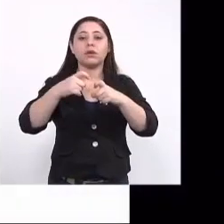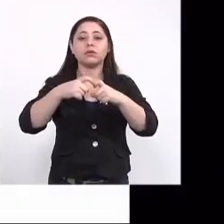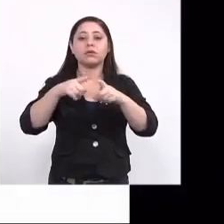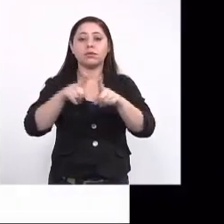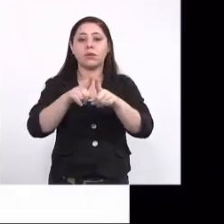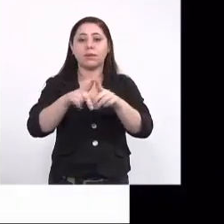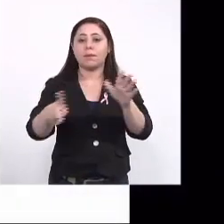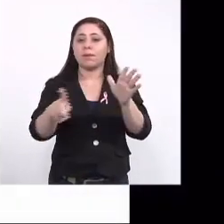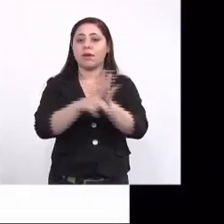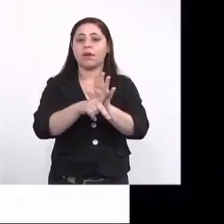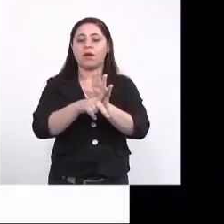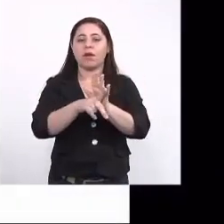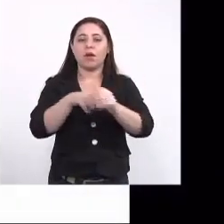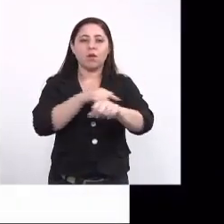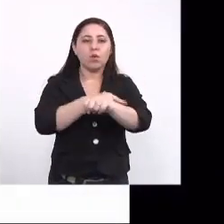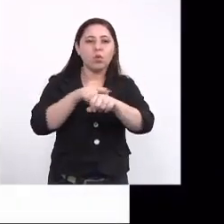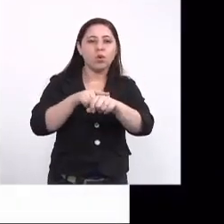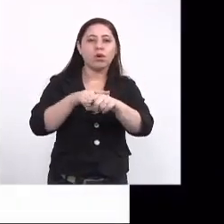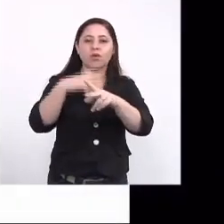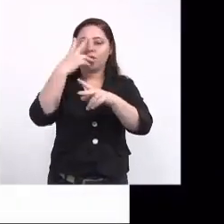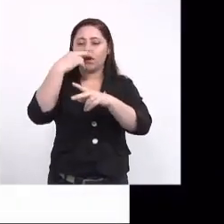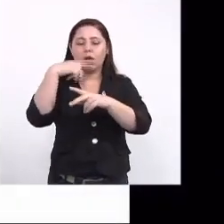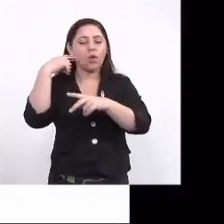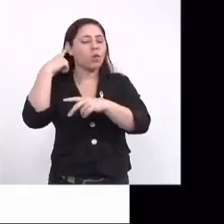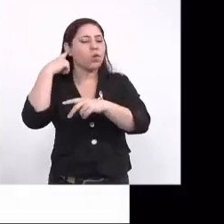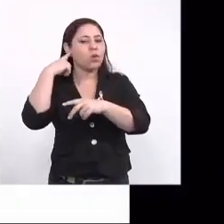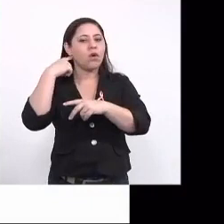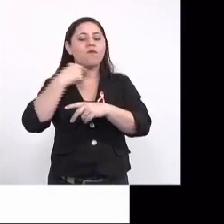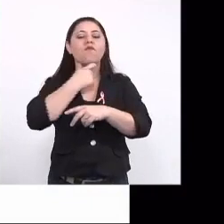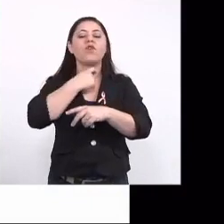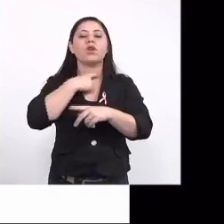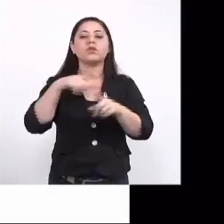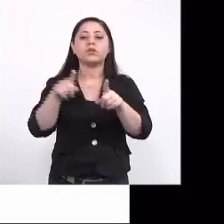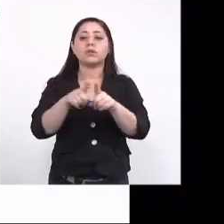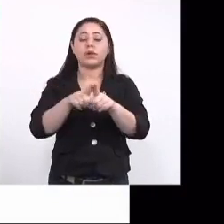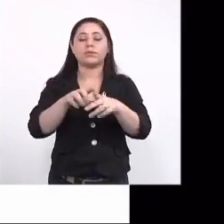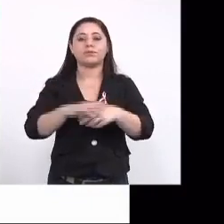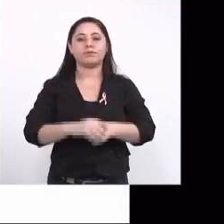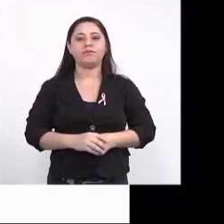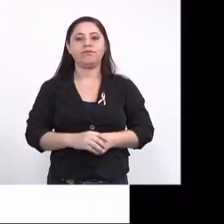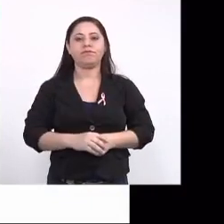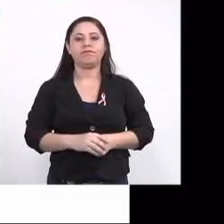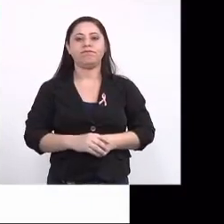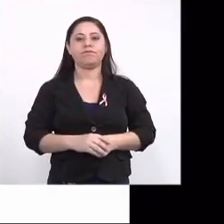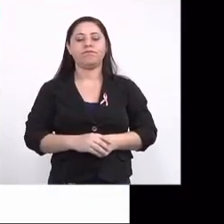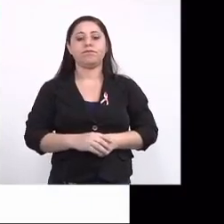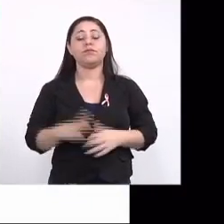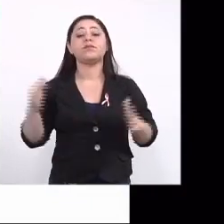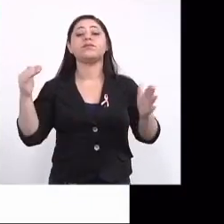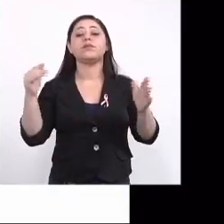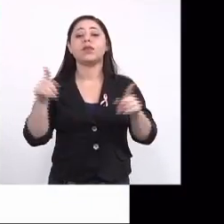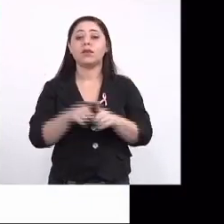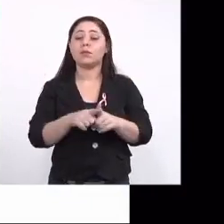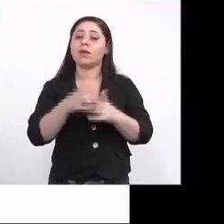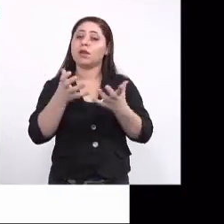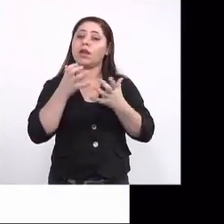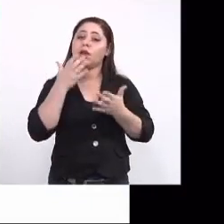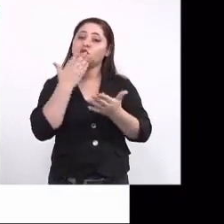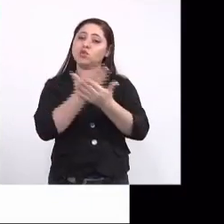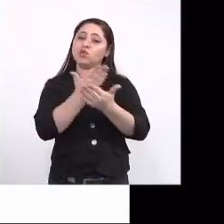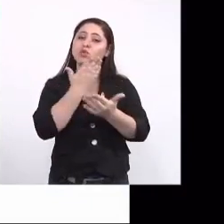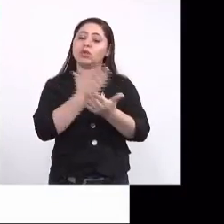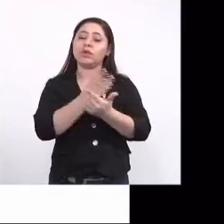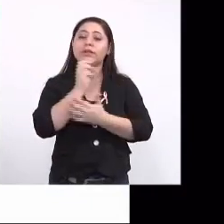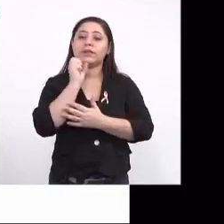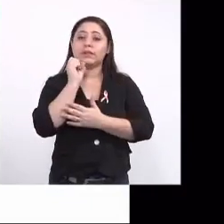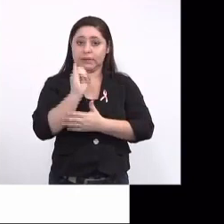alteração comportamental, alteração visual e alteração auditiva. A gente também quer estudar